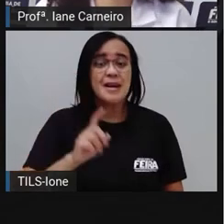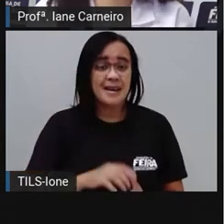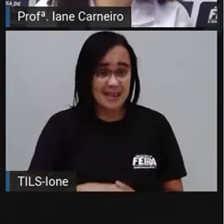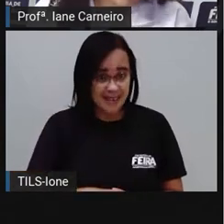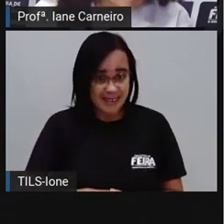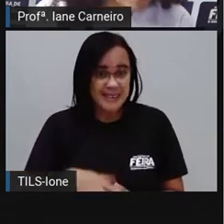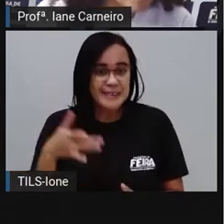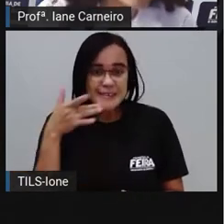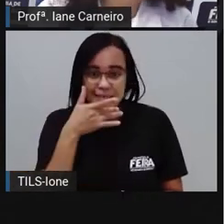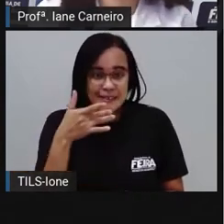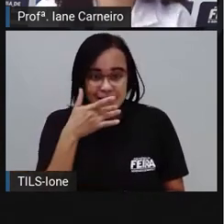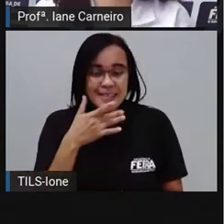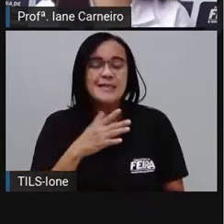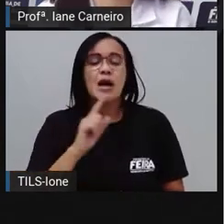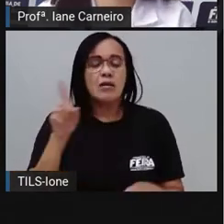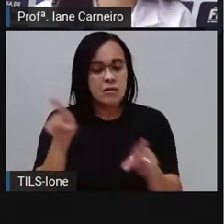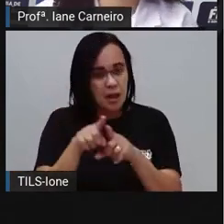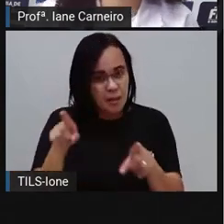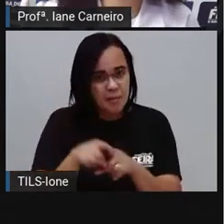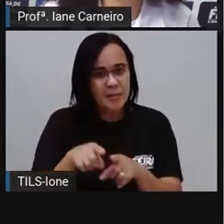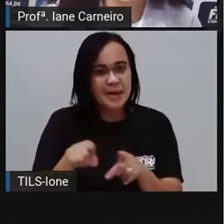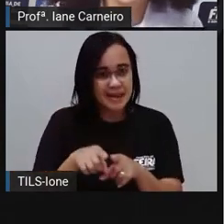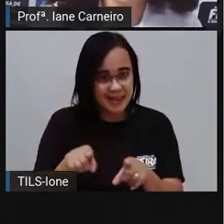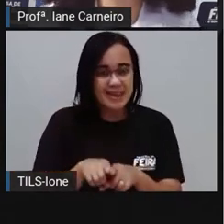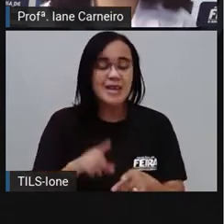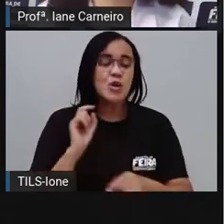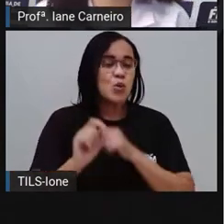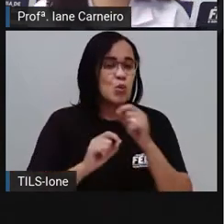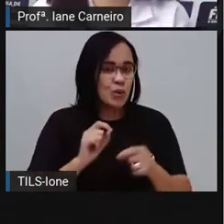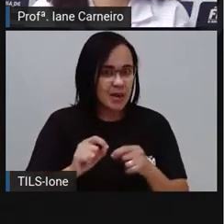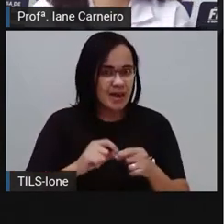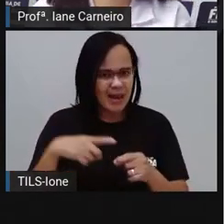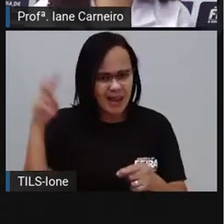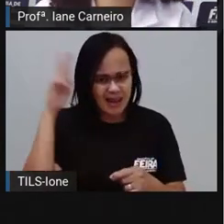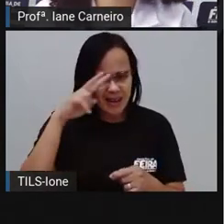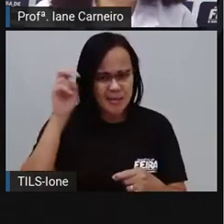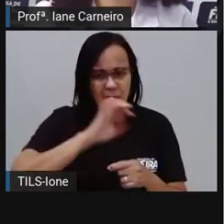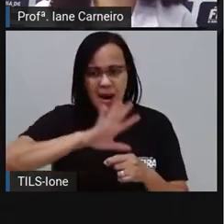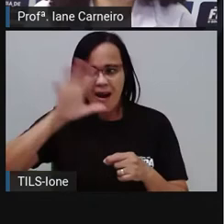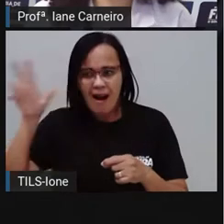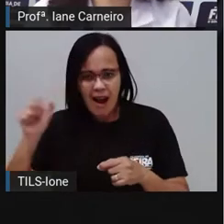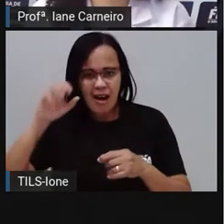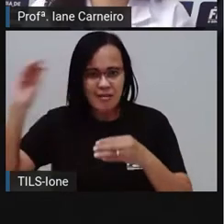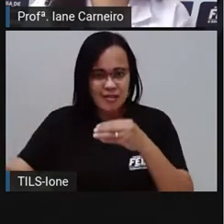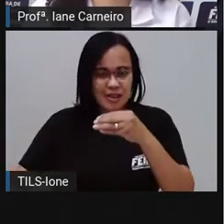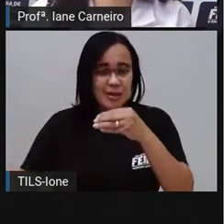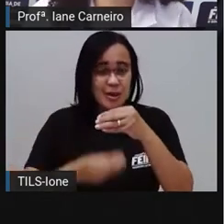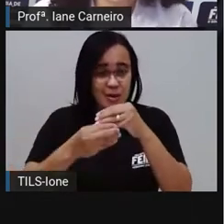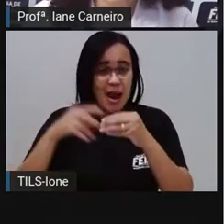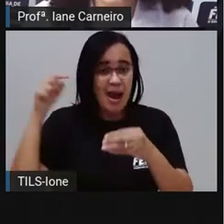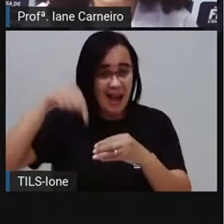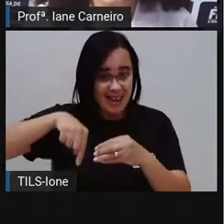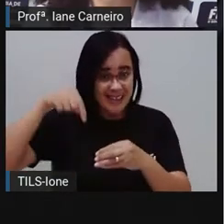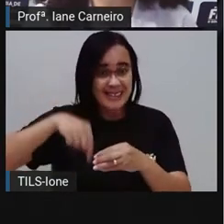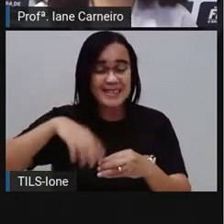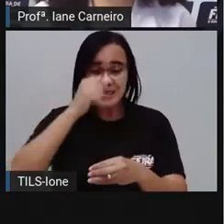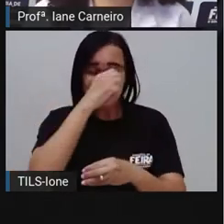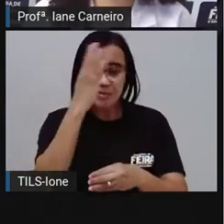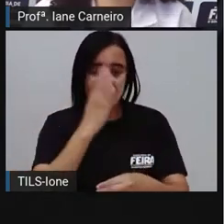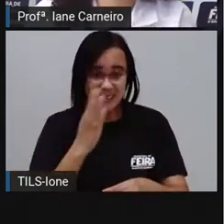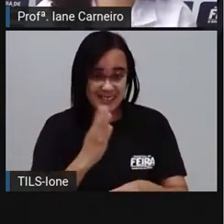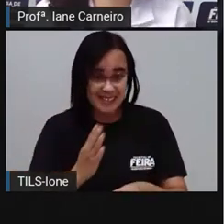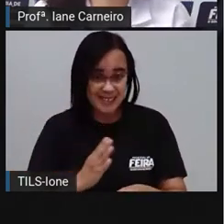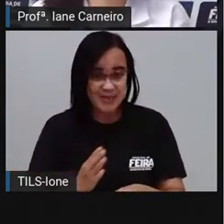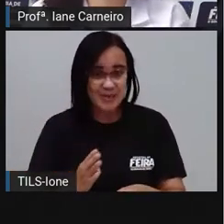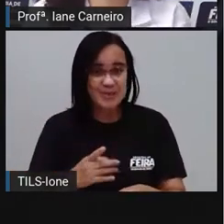Também foi incorporada em nossa tradição, né? Também tem influência dos povos africanos, né?